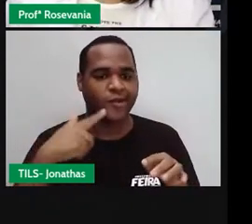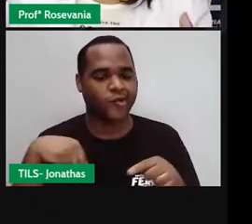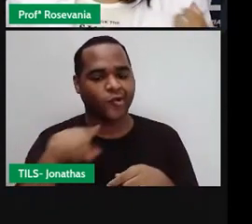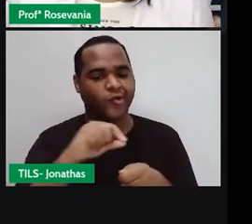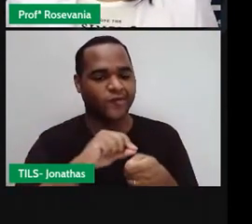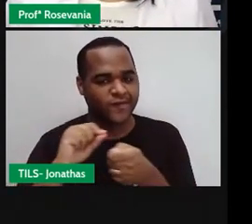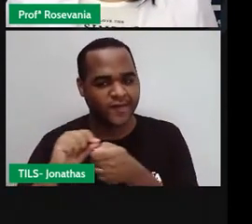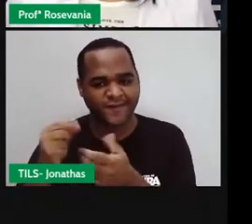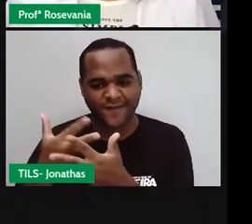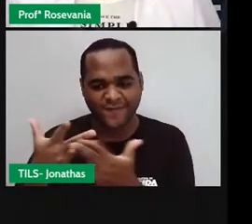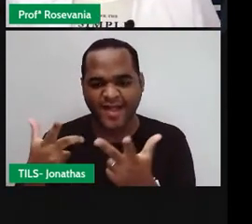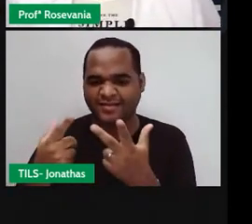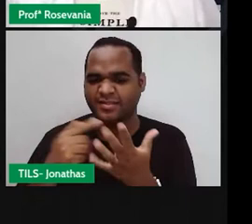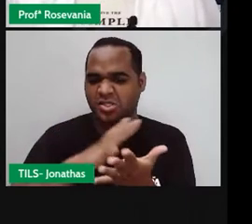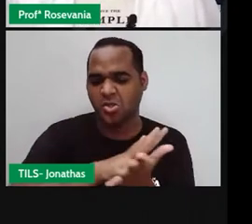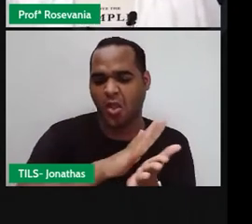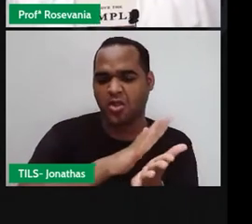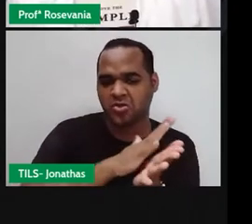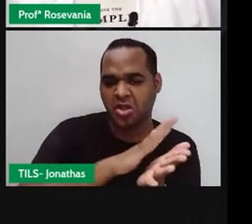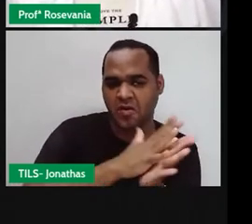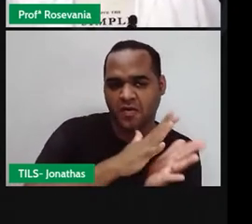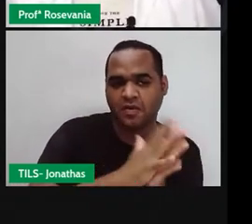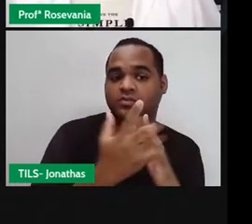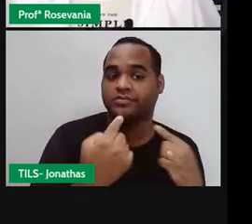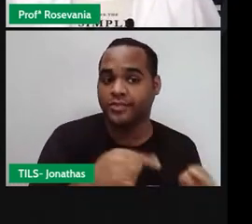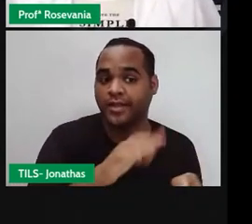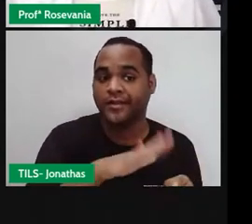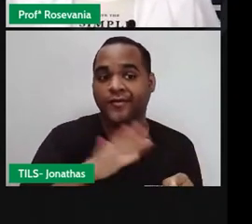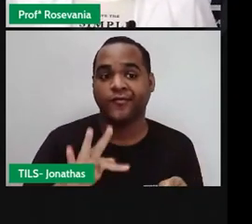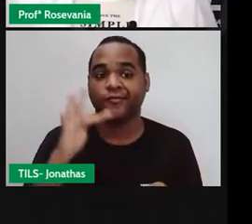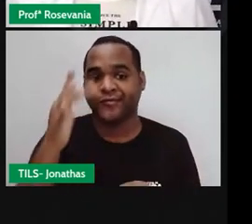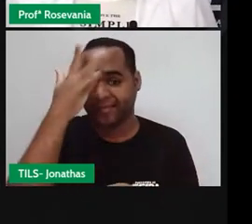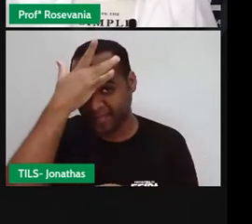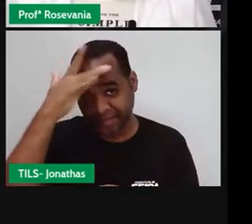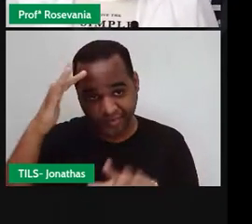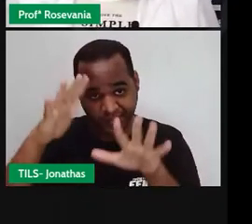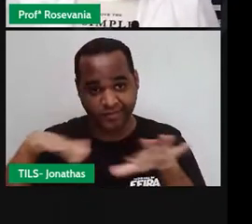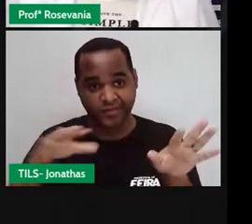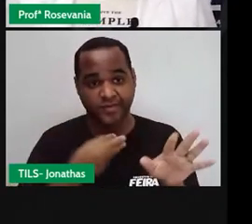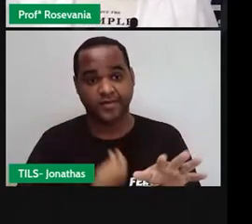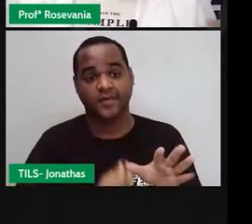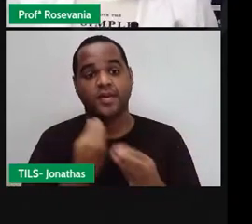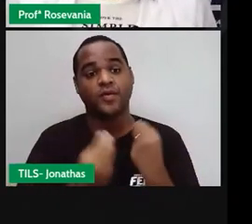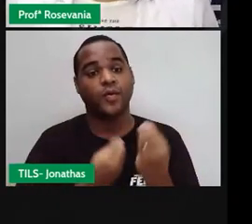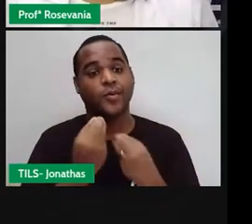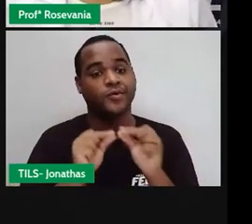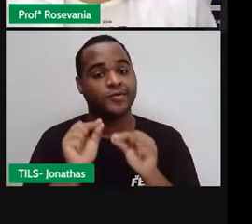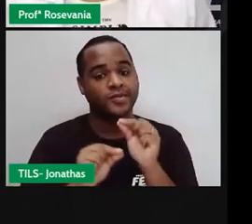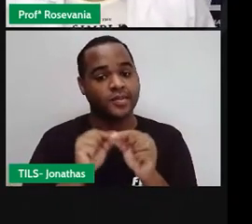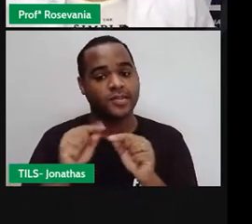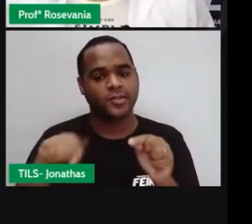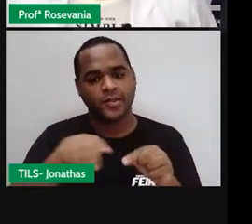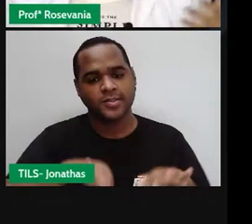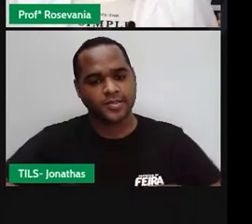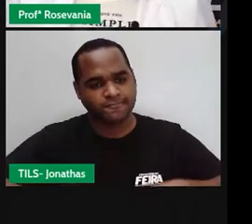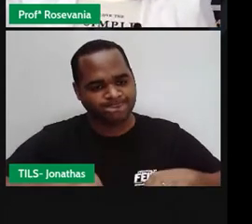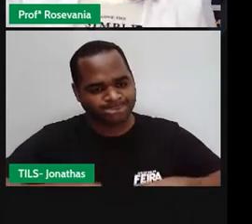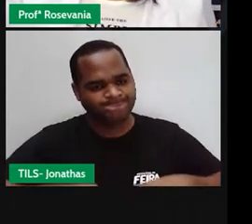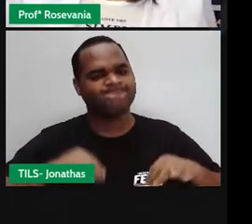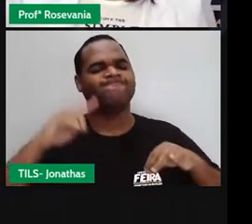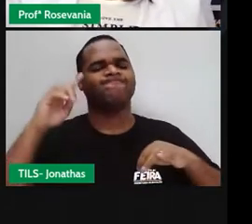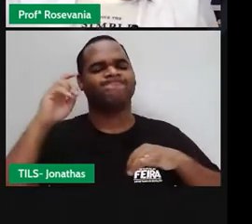né, muito correto com as gerações futuras. Porque até então são elas, né, nós já estamos sofrendo essas alterações,